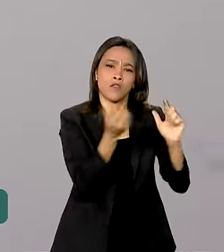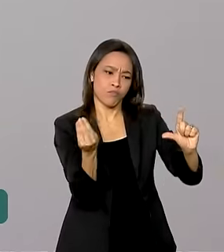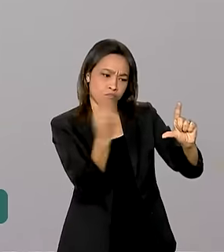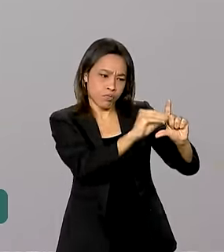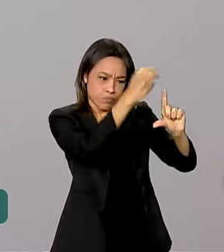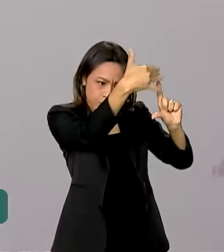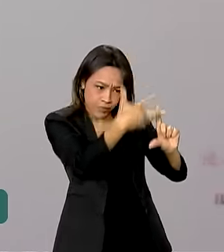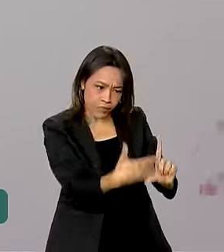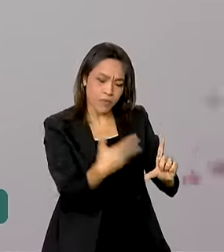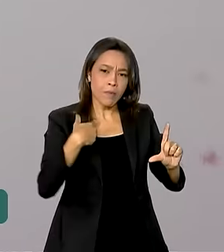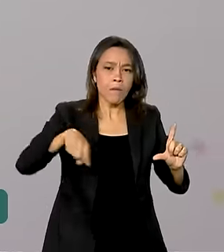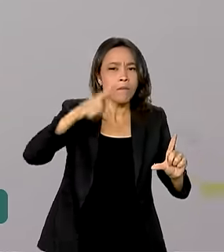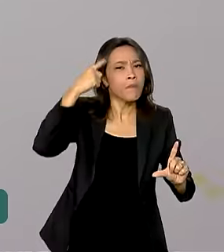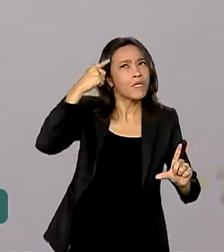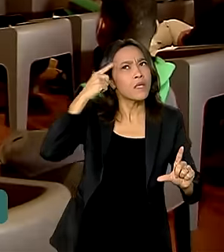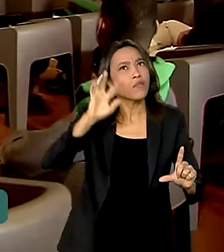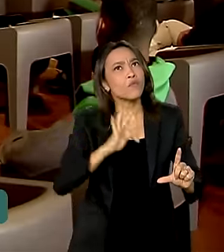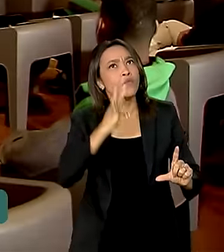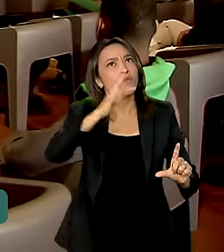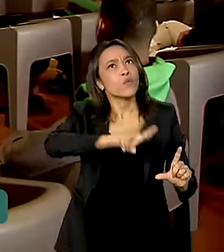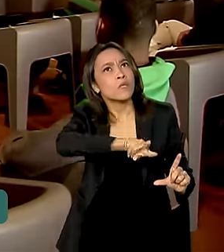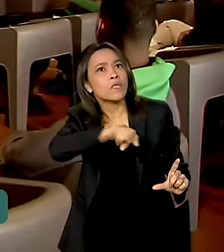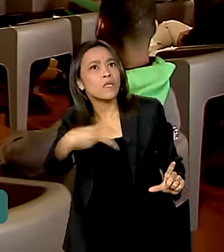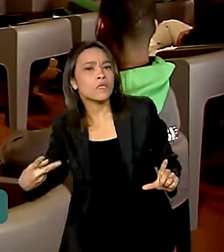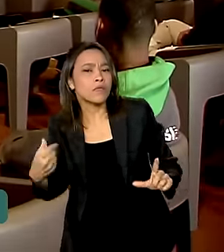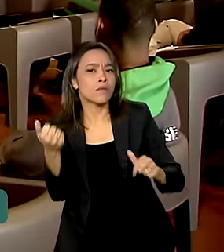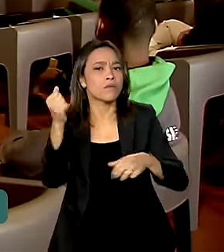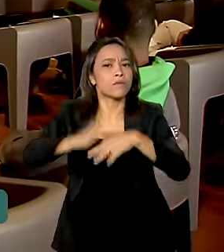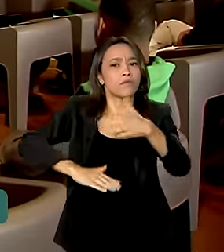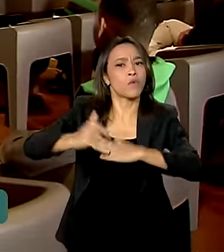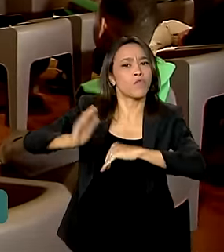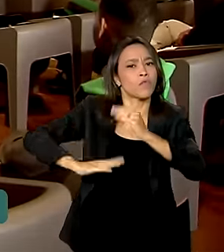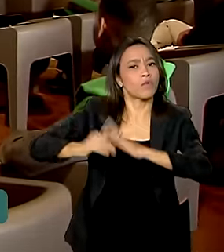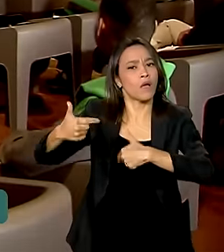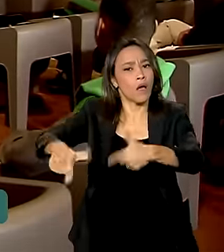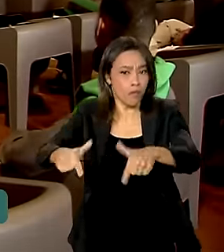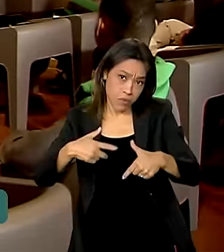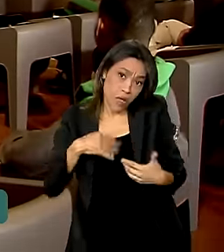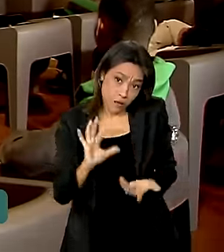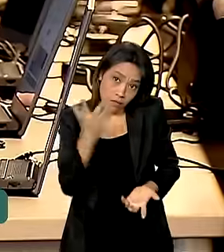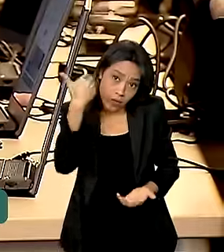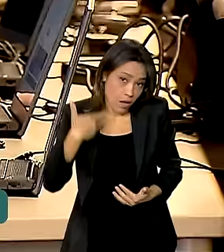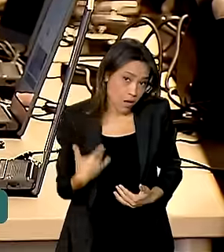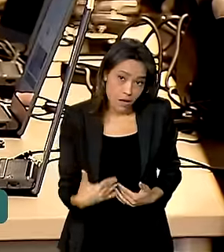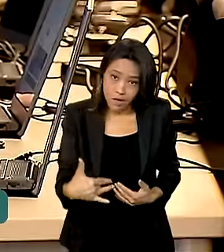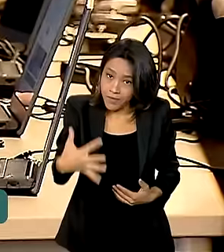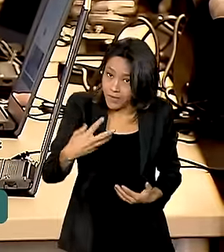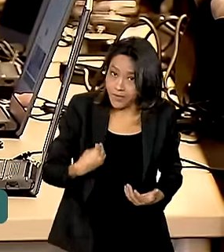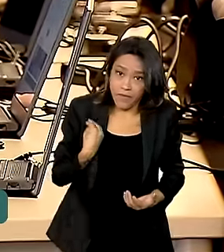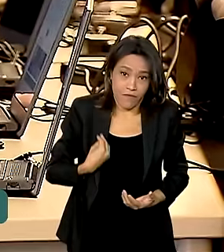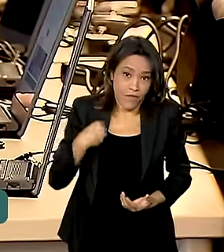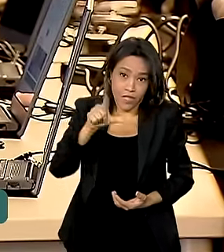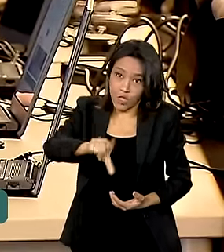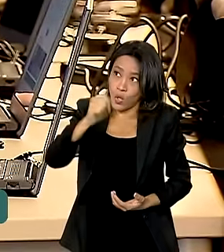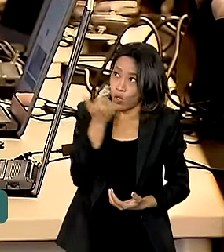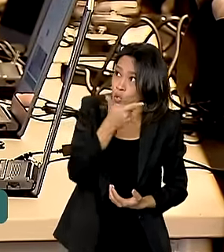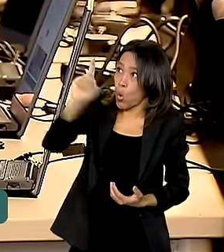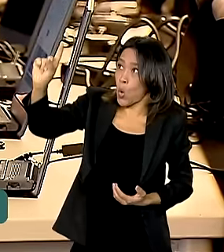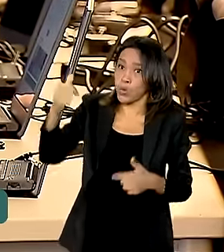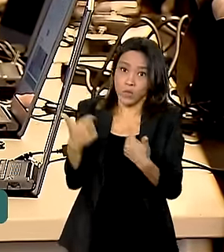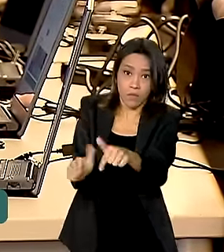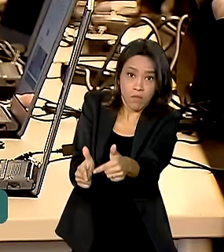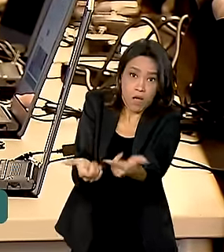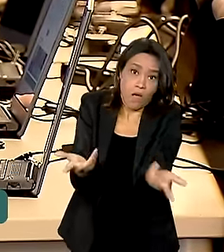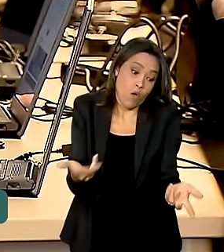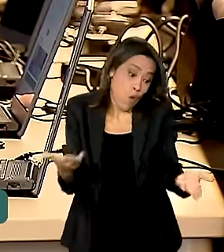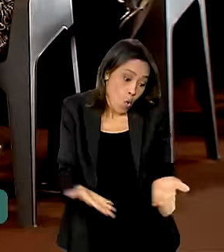e até mesmo alguém que está pensando em transição de carreira. Por que não? As pessoas acabam mudando, transicionando de carreira ao longo da vida, vão passar por outras ocupações e podem pensar,